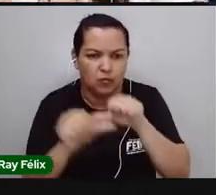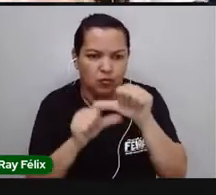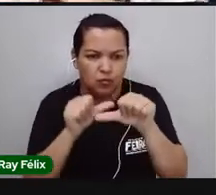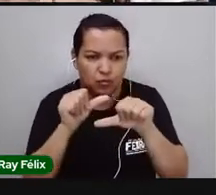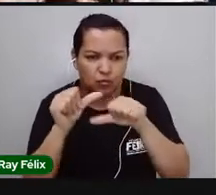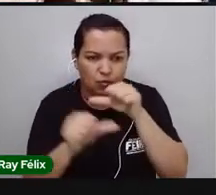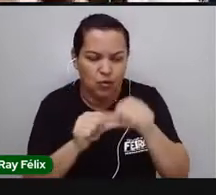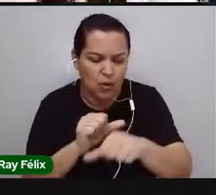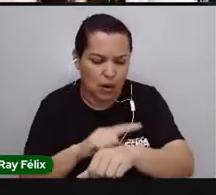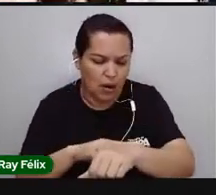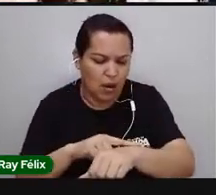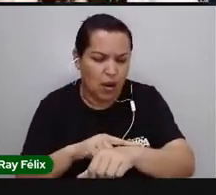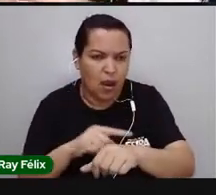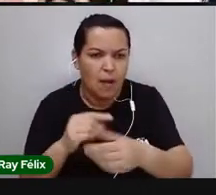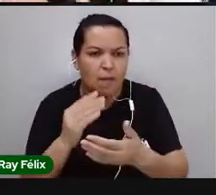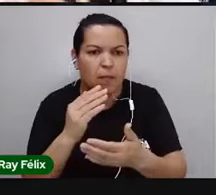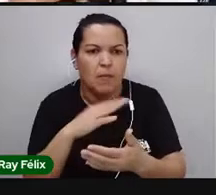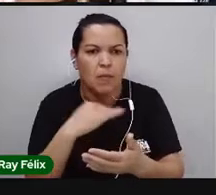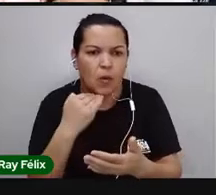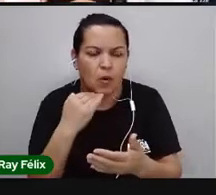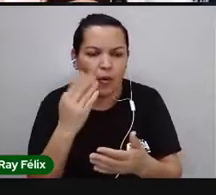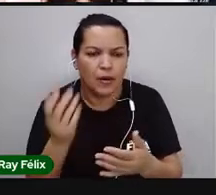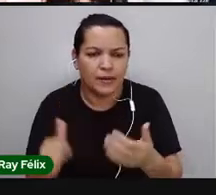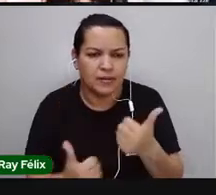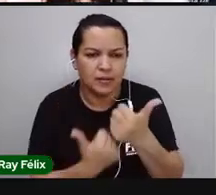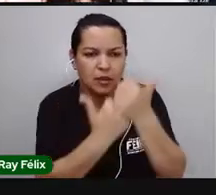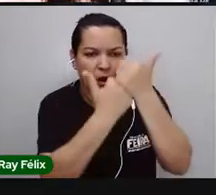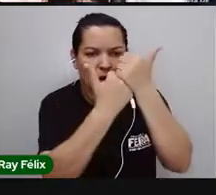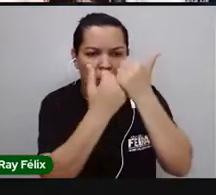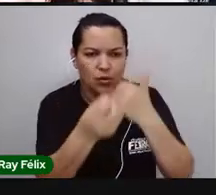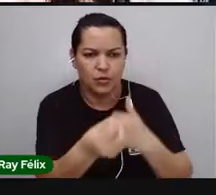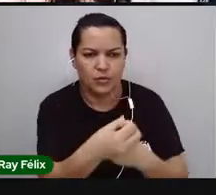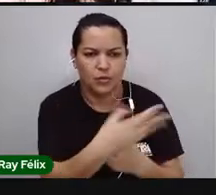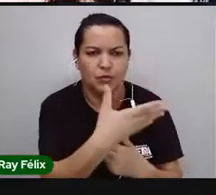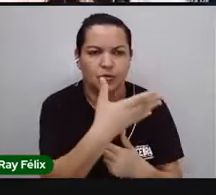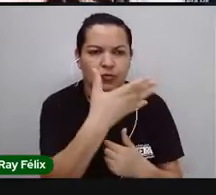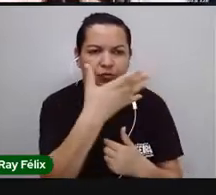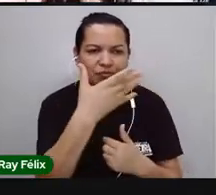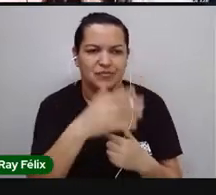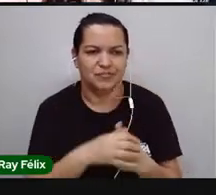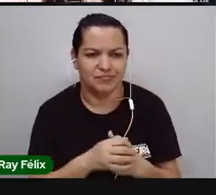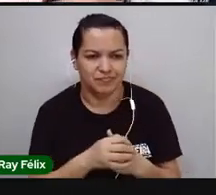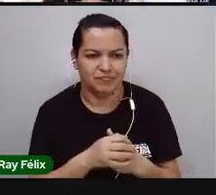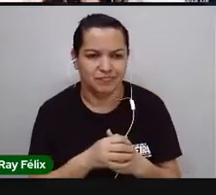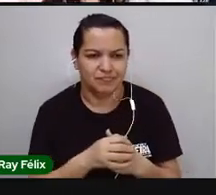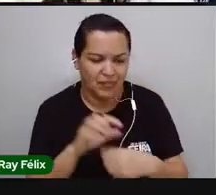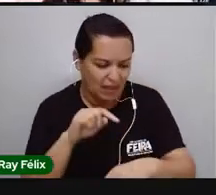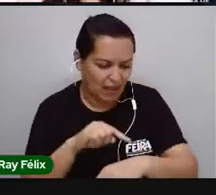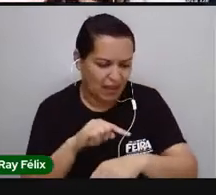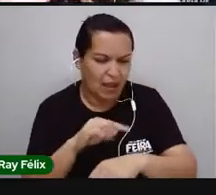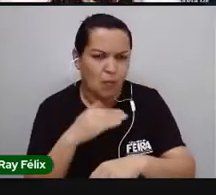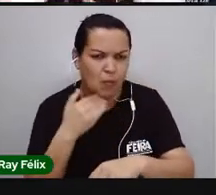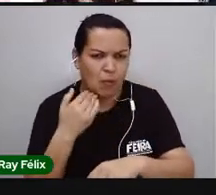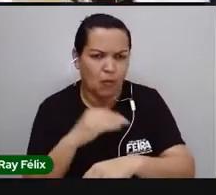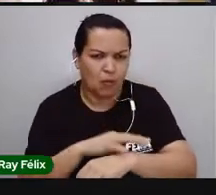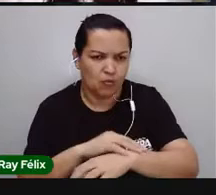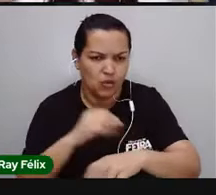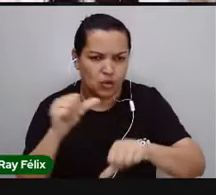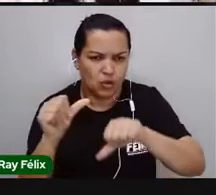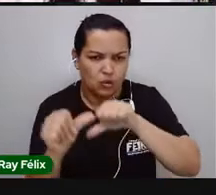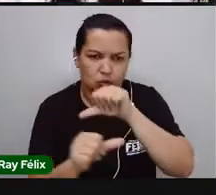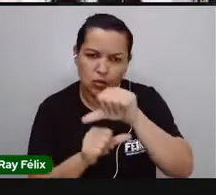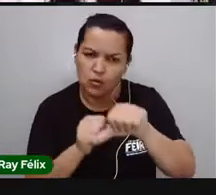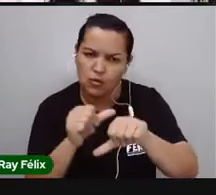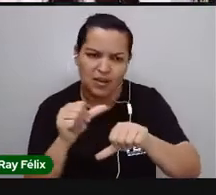morrendo e vão sendo substituídas por novas células. Ok? E aí, essas células mortas que ficam na nossa pele, a gente